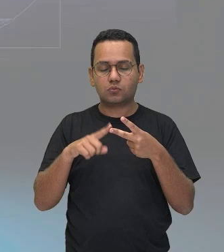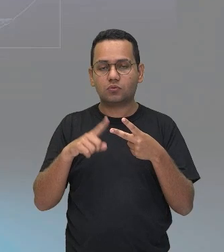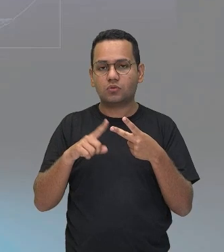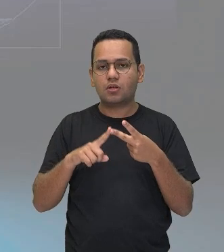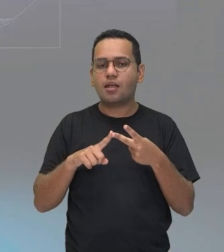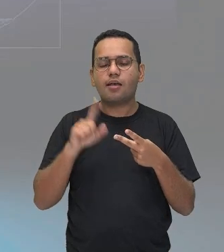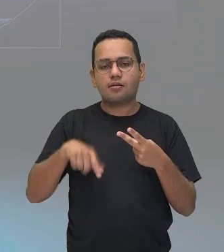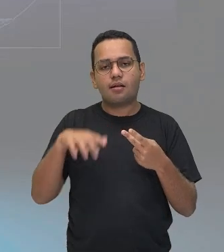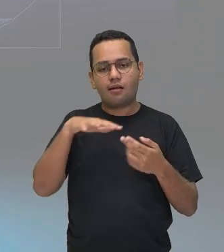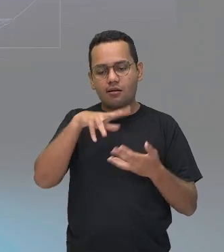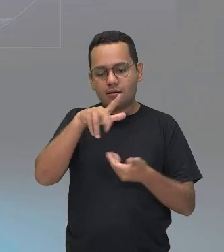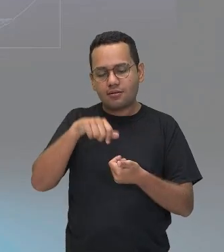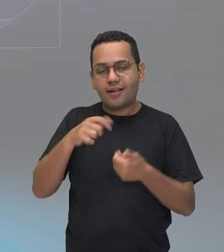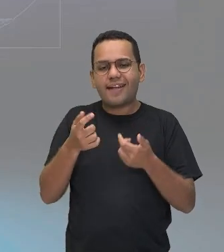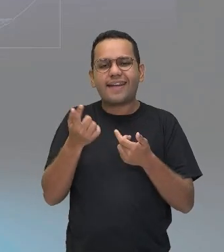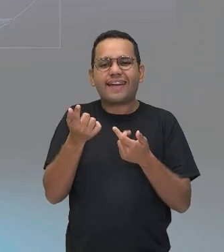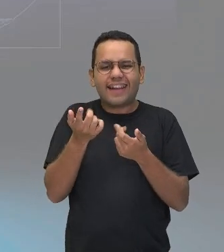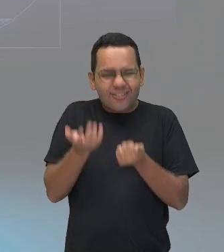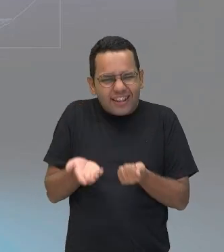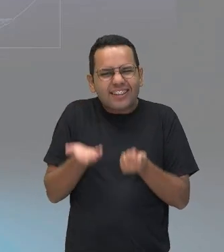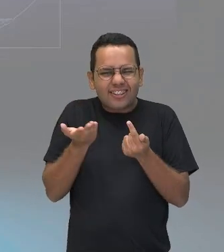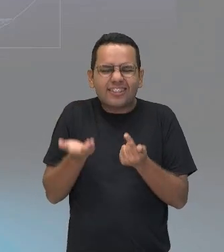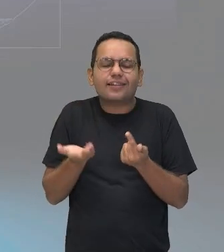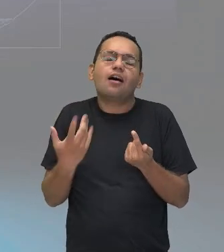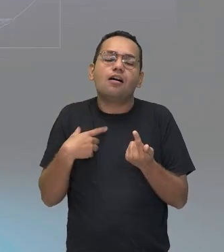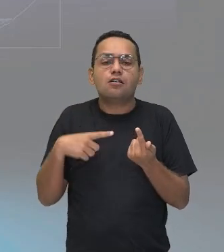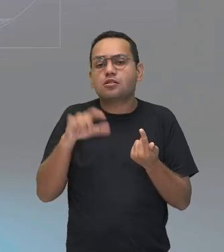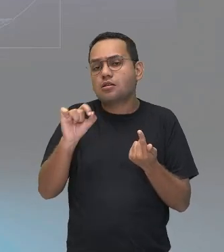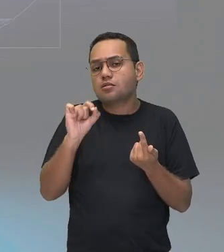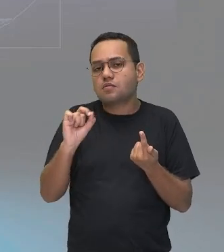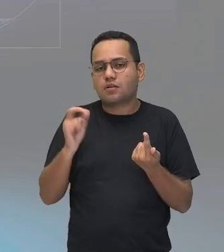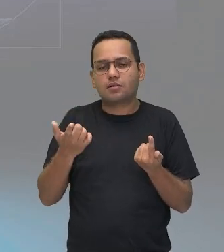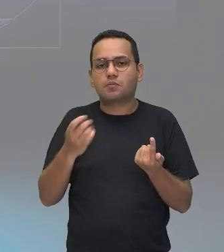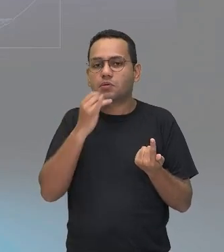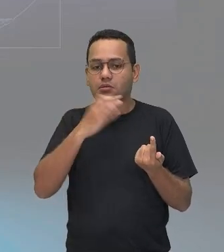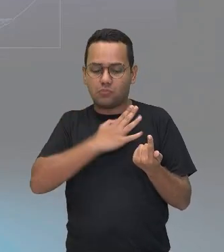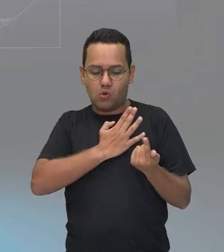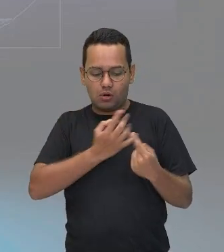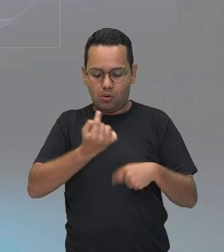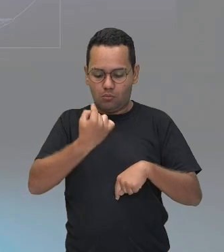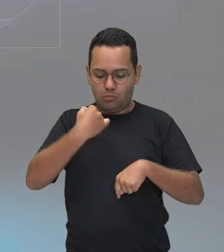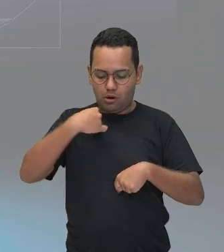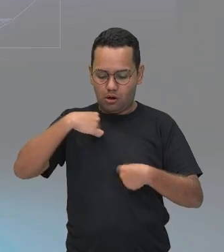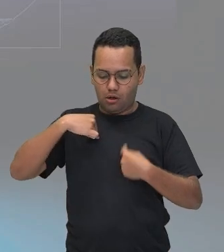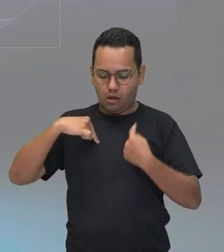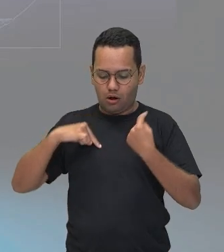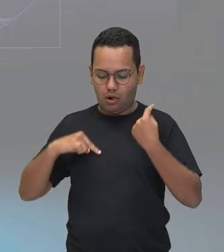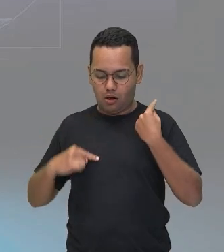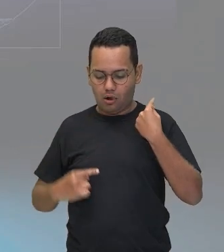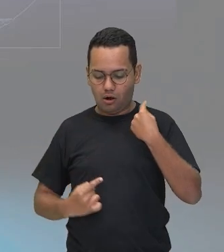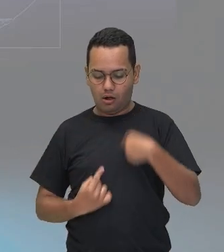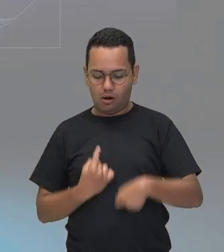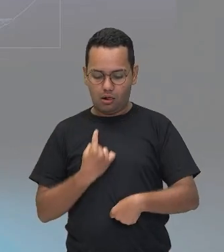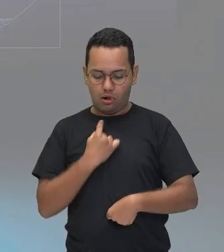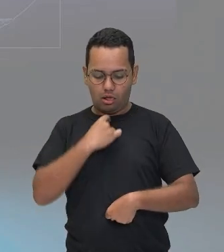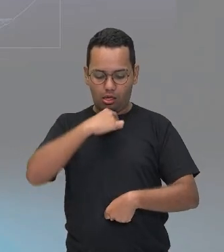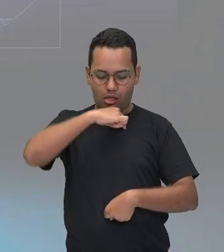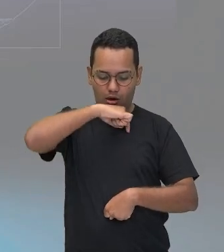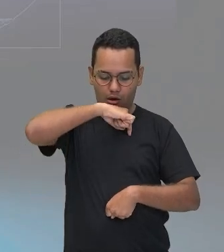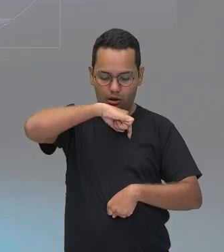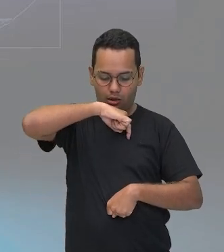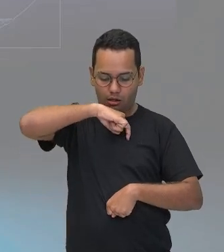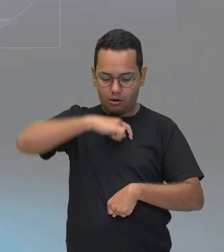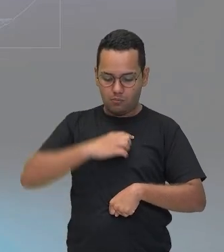também na circulação sanguínea, nesse movimento que acontece, né, que vai para todo o nosso corpo, sai do